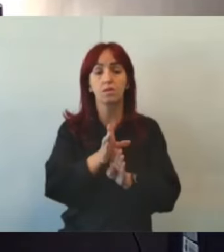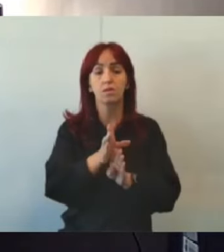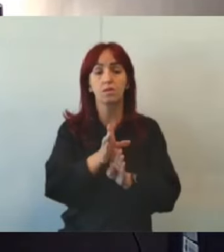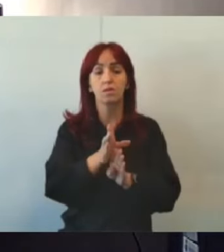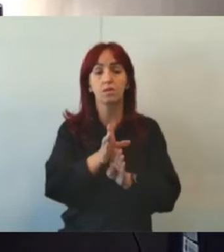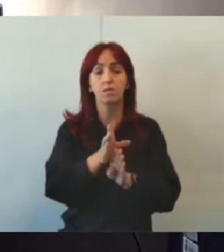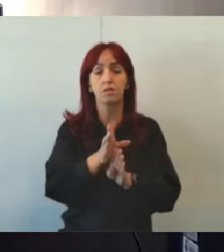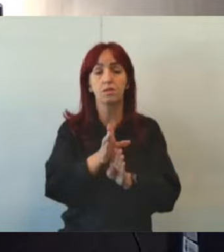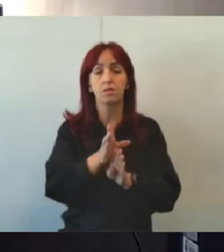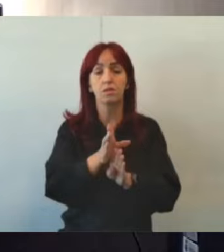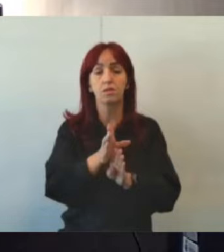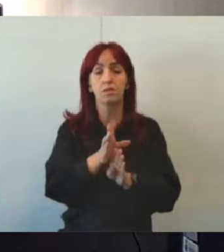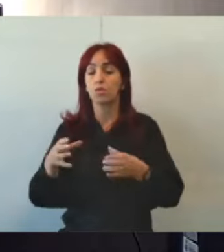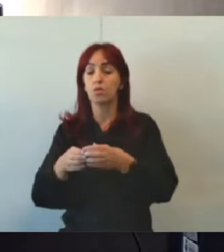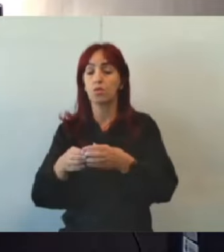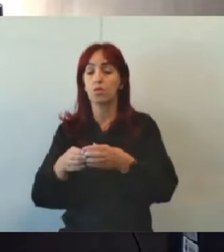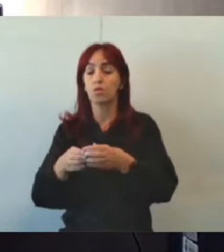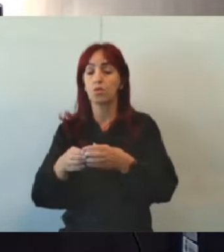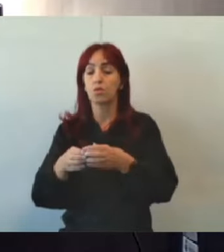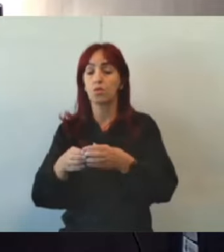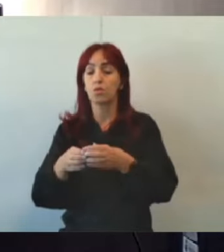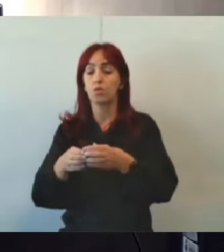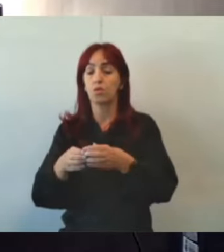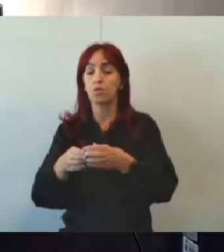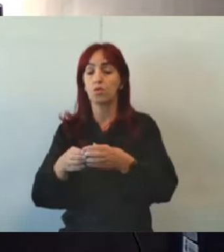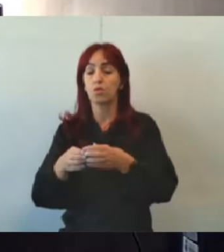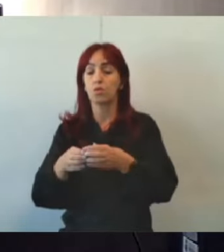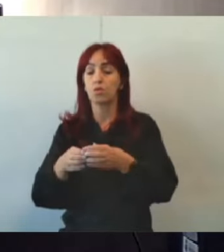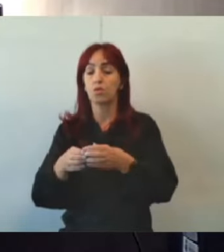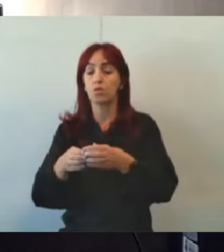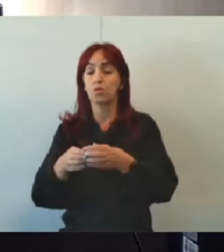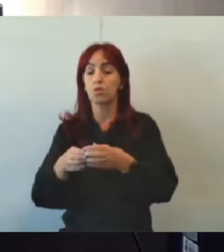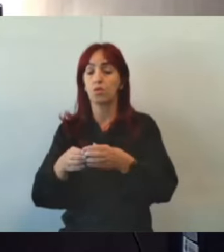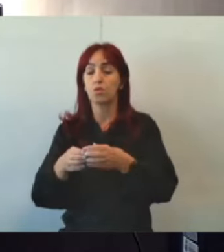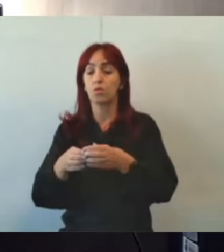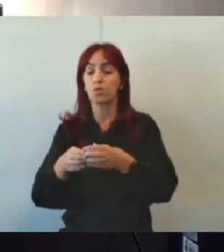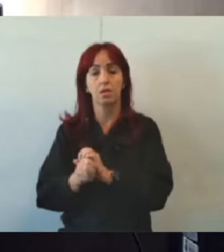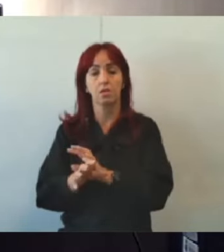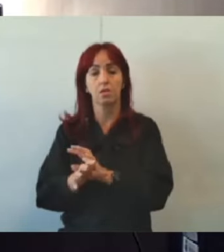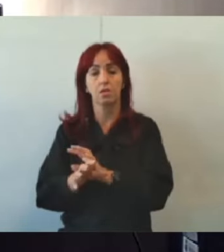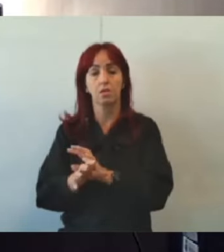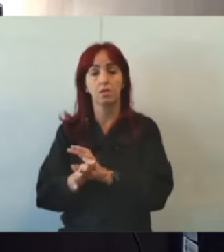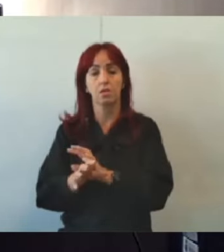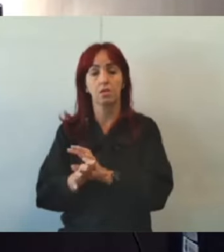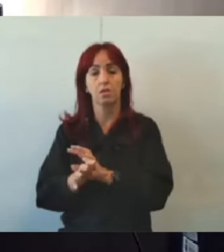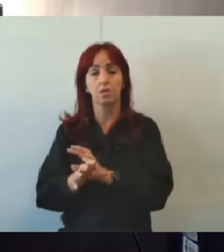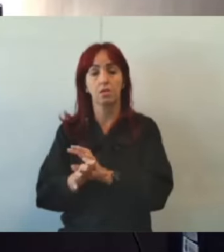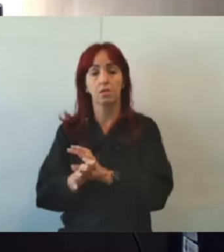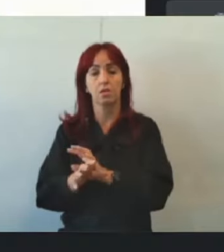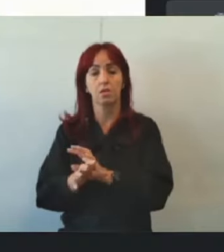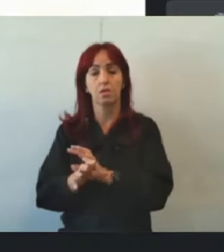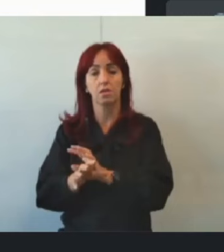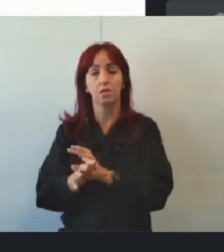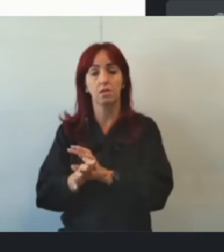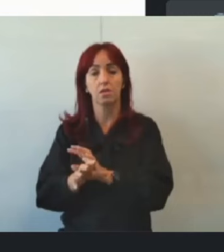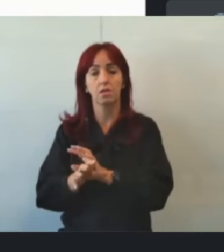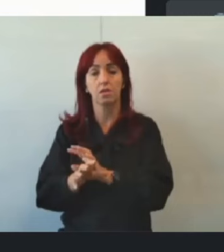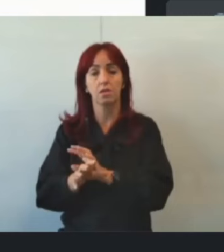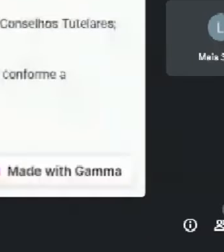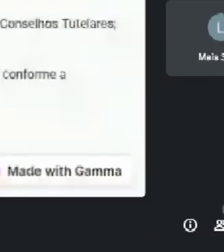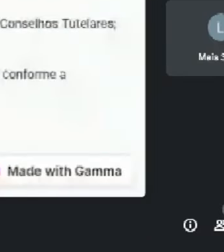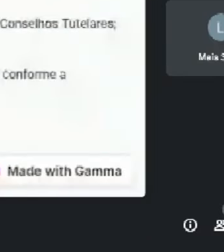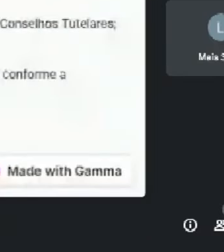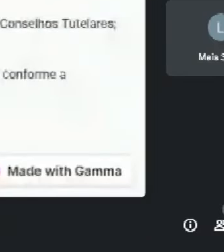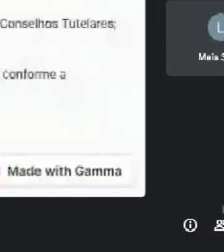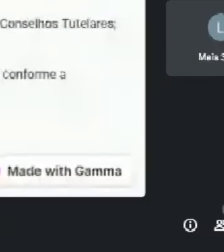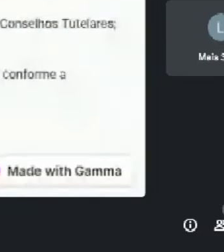de serviço, a equipe administrativa, a falta de serviços técnicos e administrativos para apoio nas atividades cotidianas, não tem. Então,